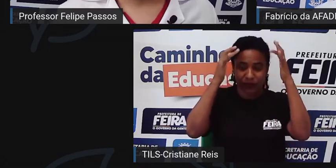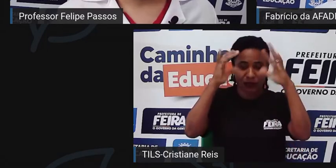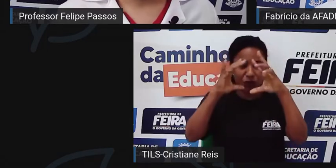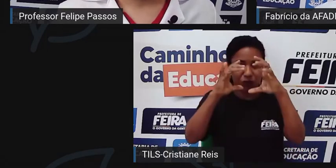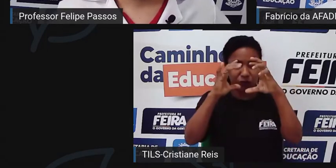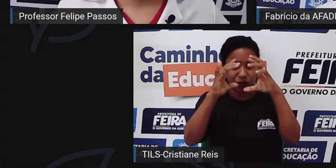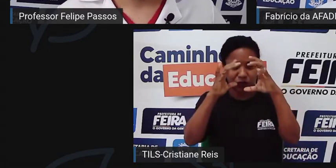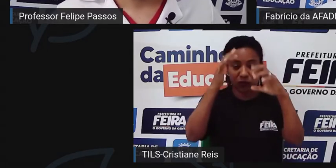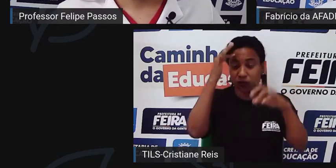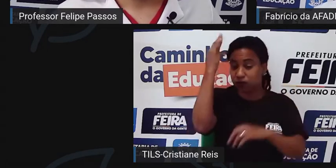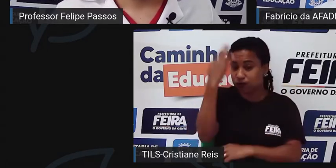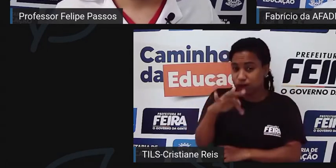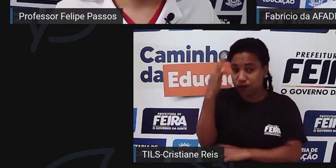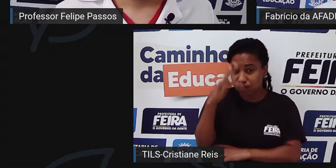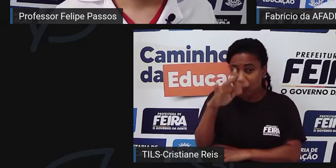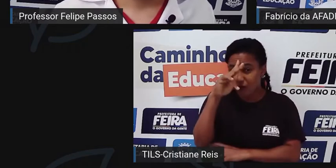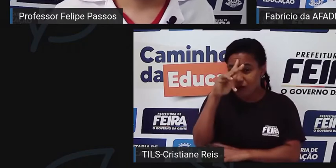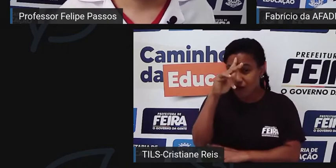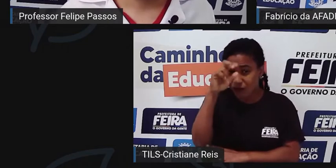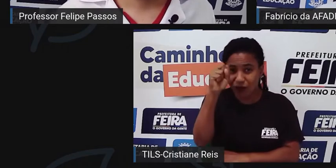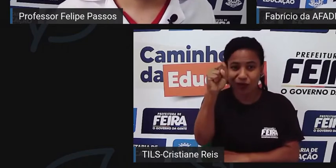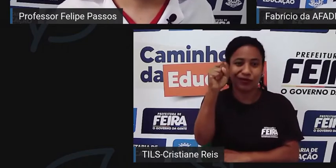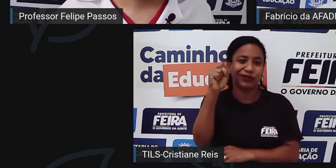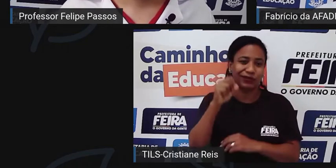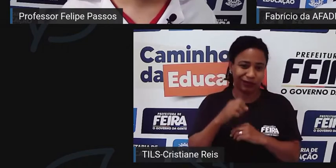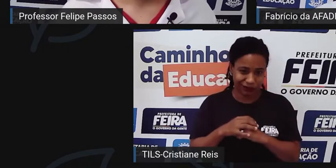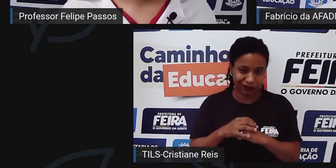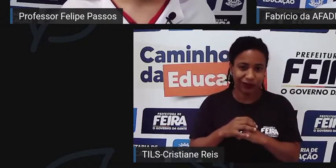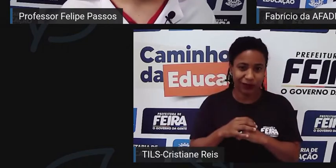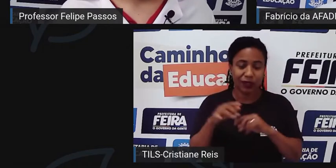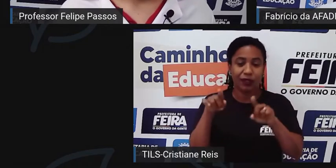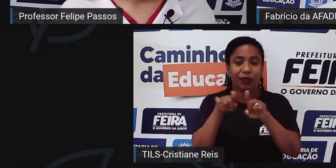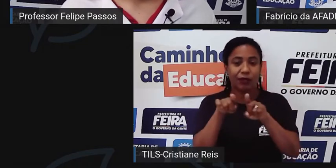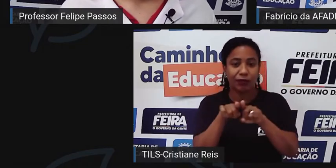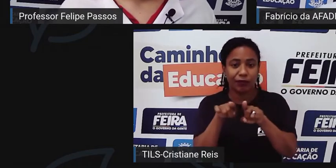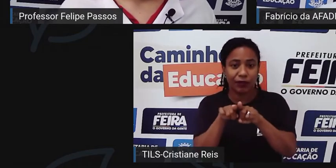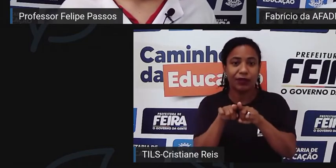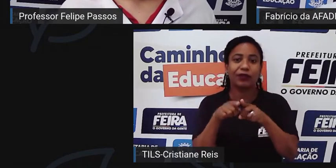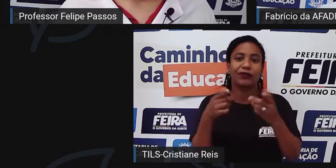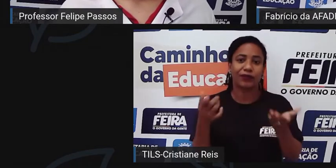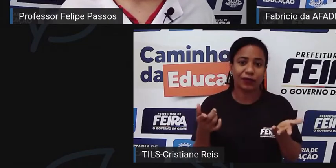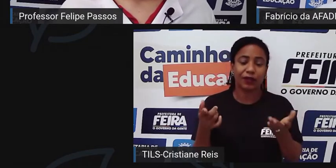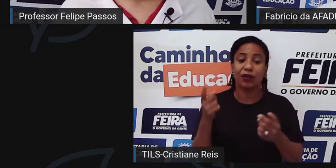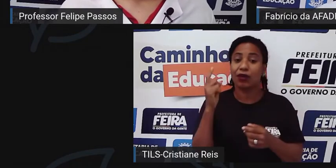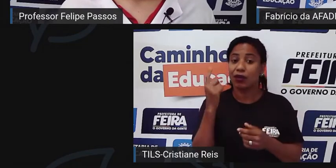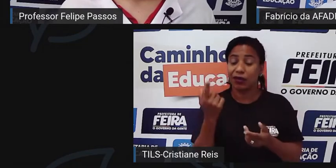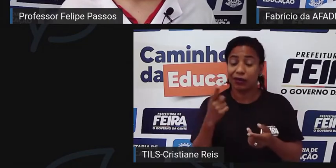com dor de cabeça forte, a dificuldade do acesso nos globos,